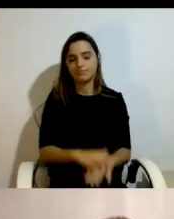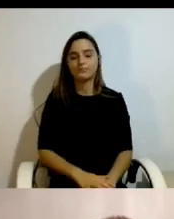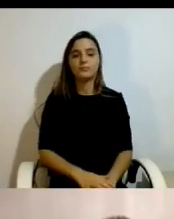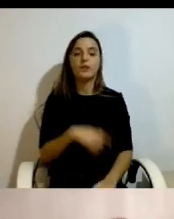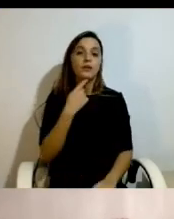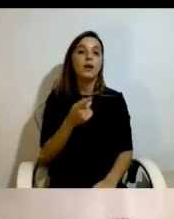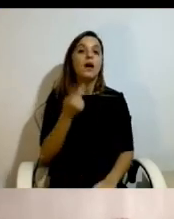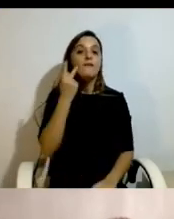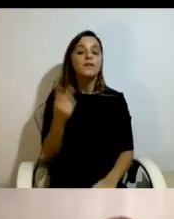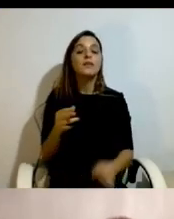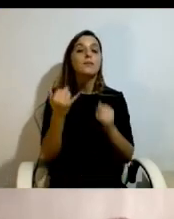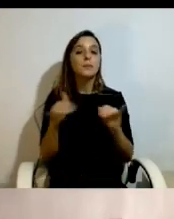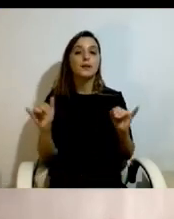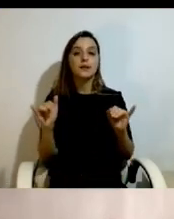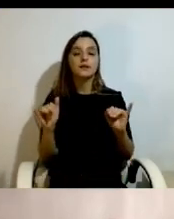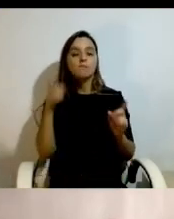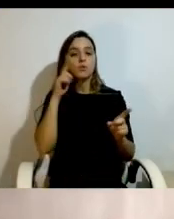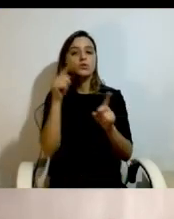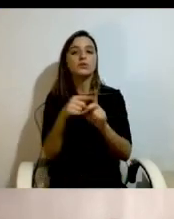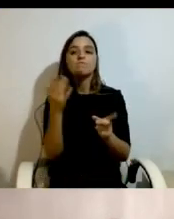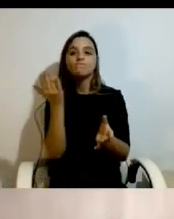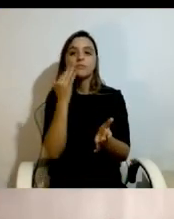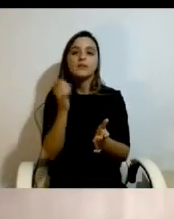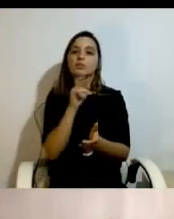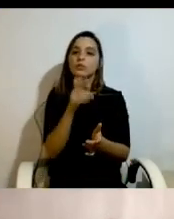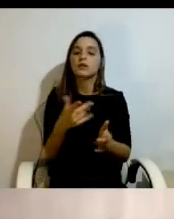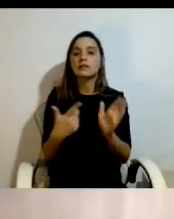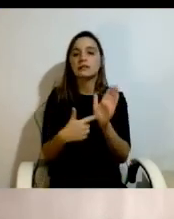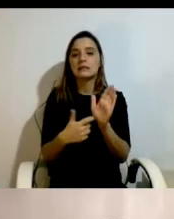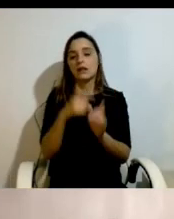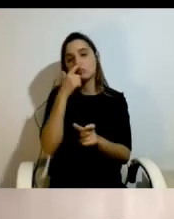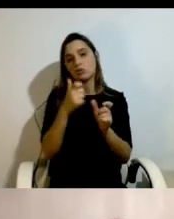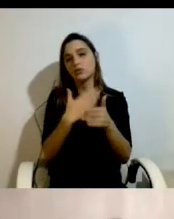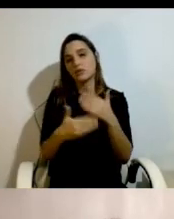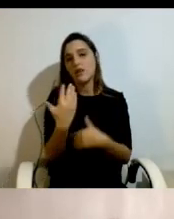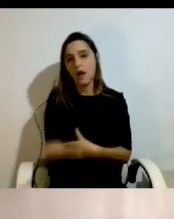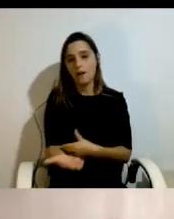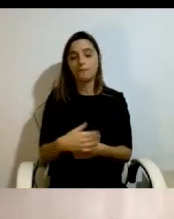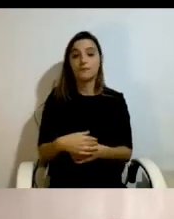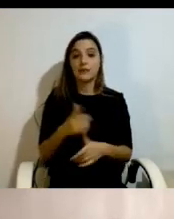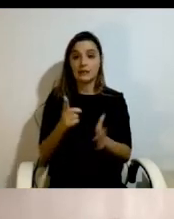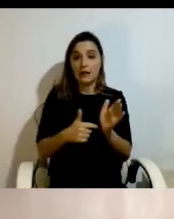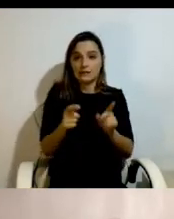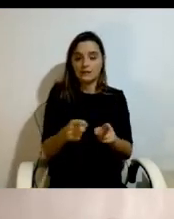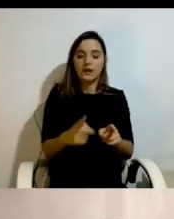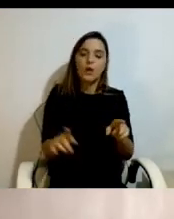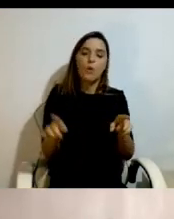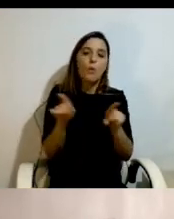independente procura responder às necessidades das pessoas com deficiência. Estas necessidades são iguais